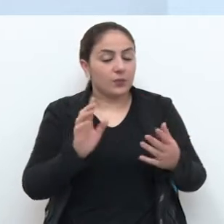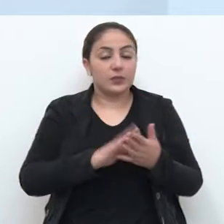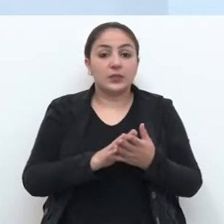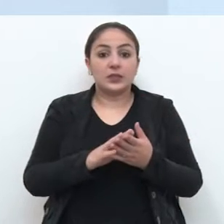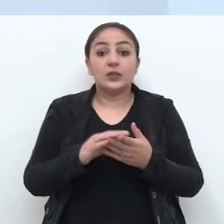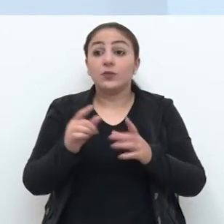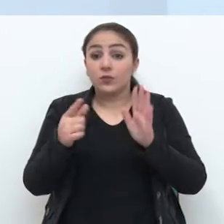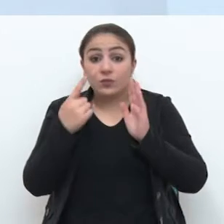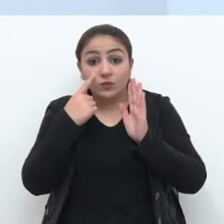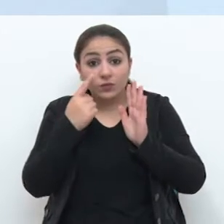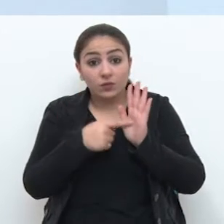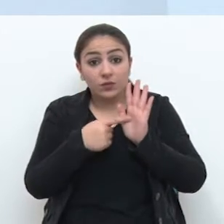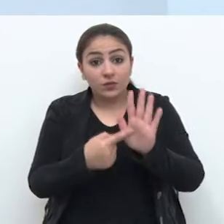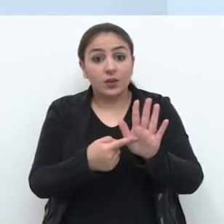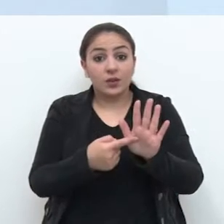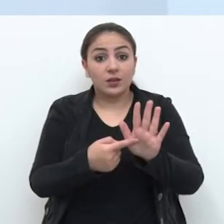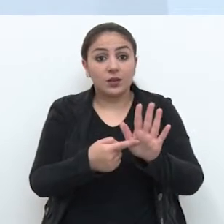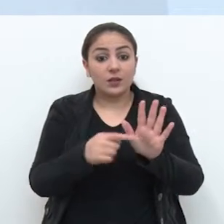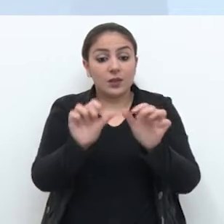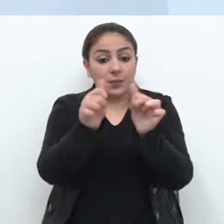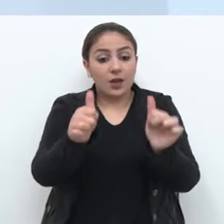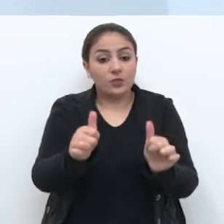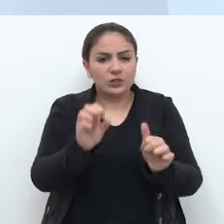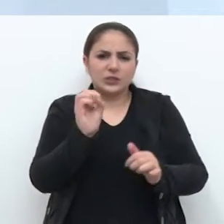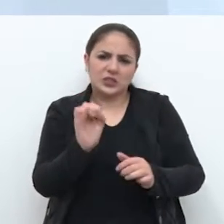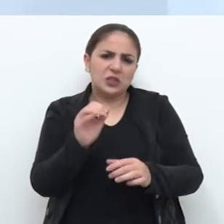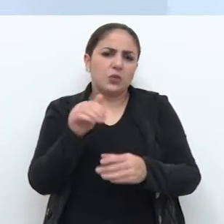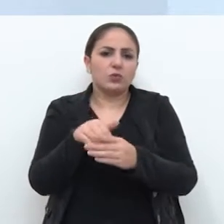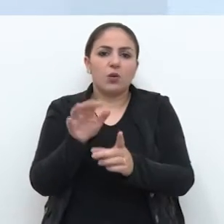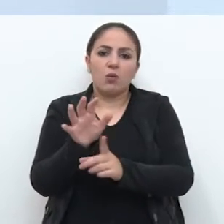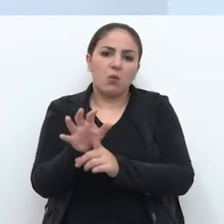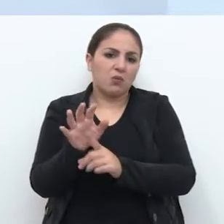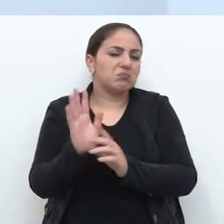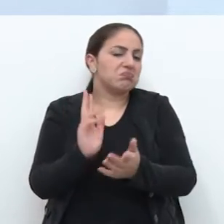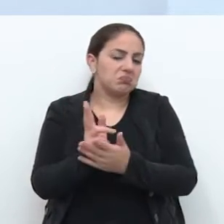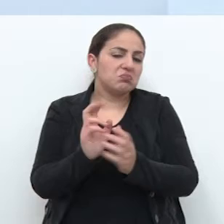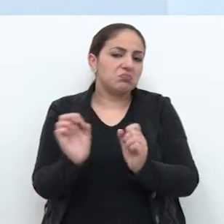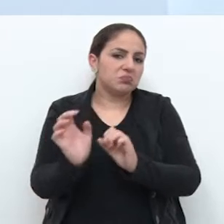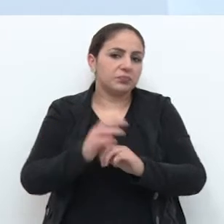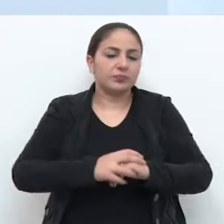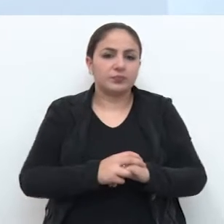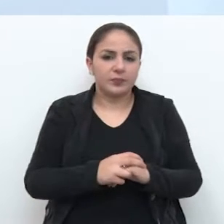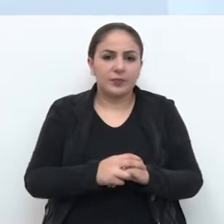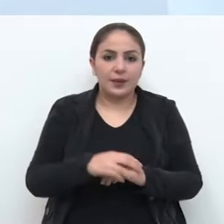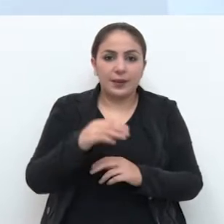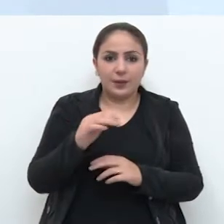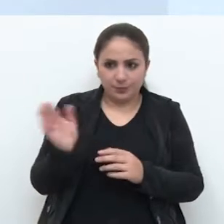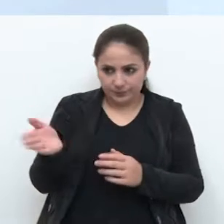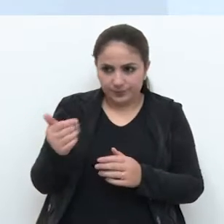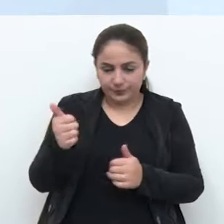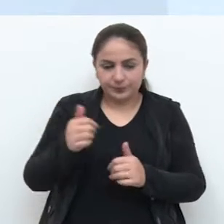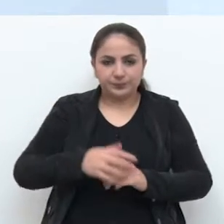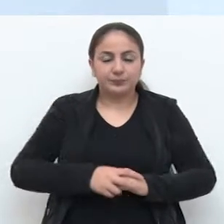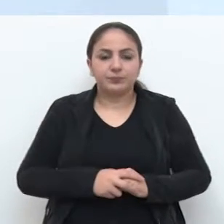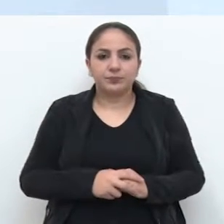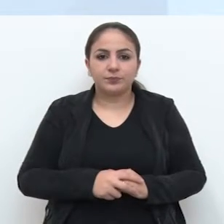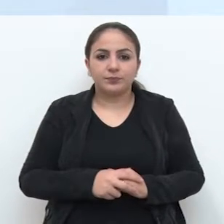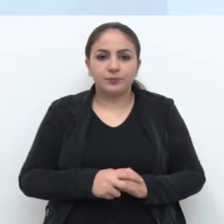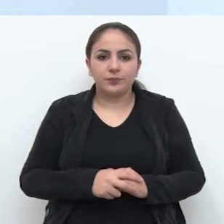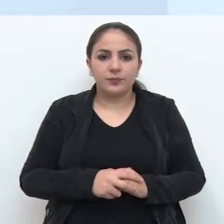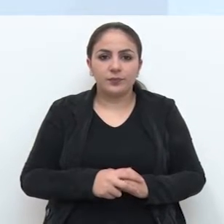se depois disso, mesmo assim, vocês quiserem votar contrário, assim pode se manifestar. Me quer essa?